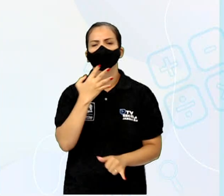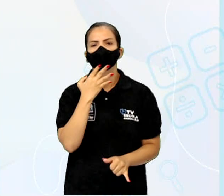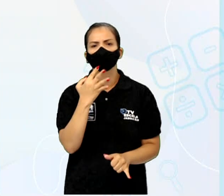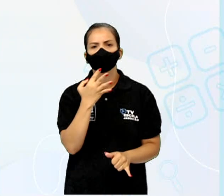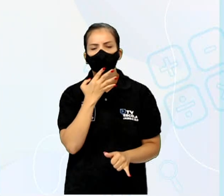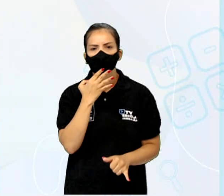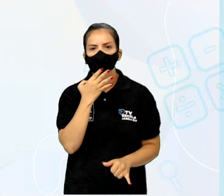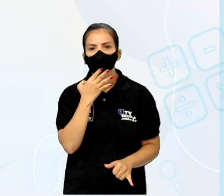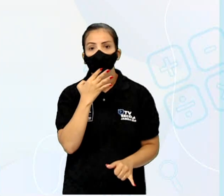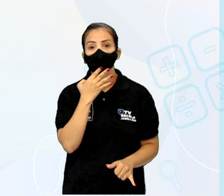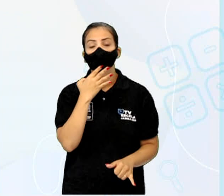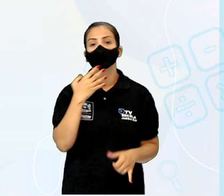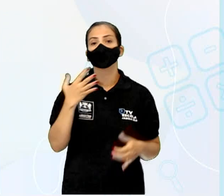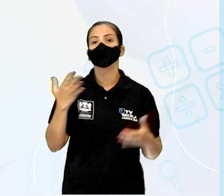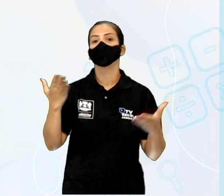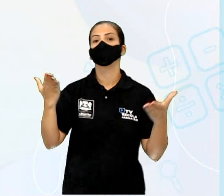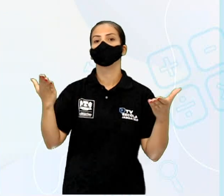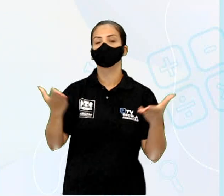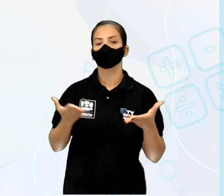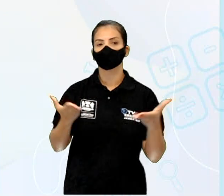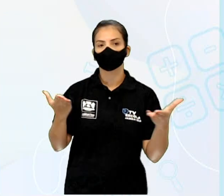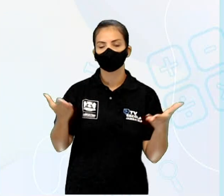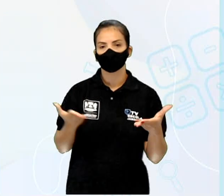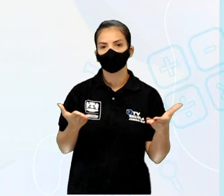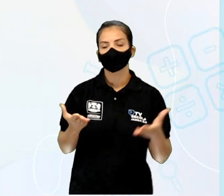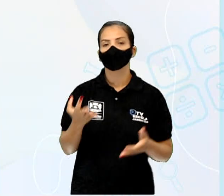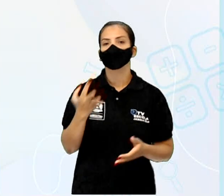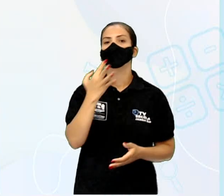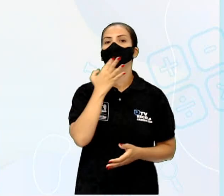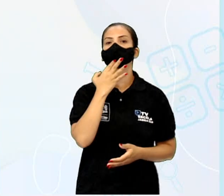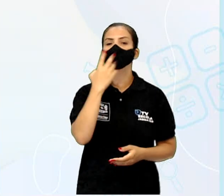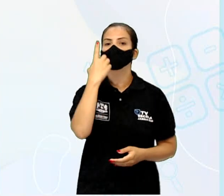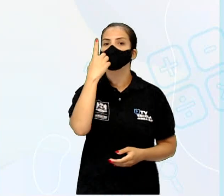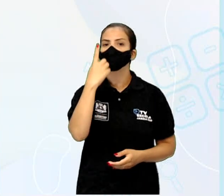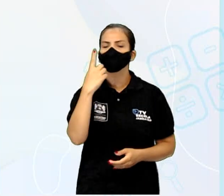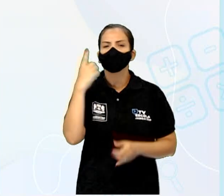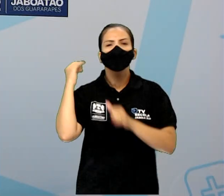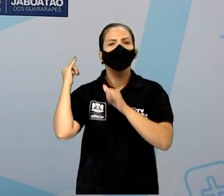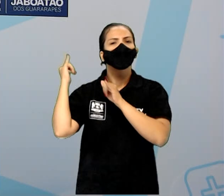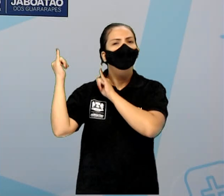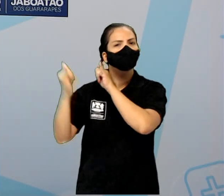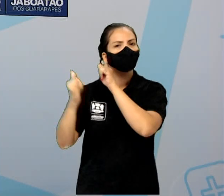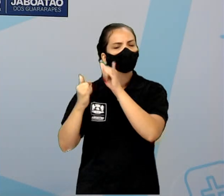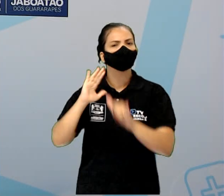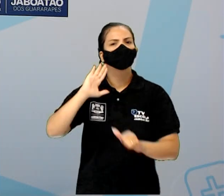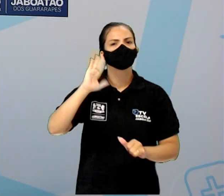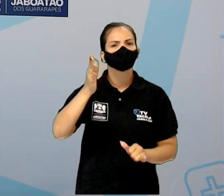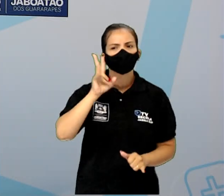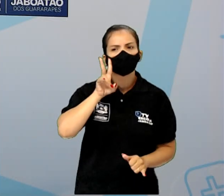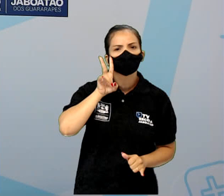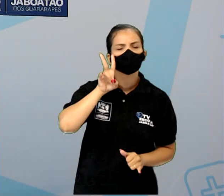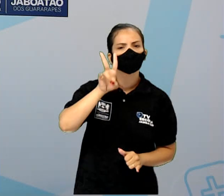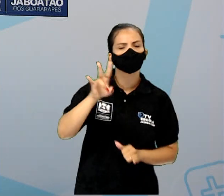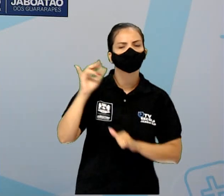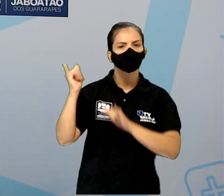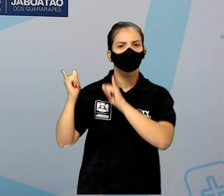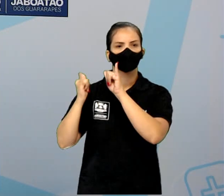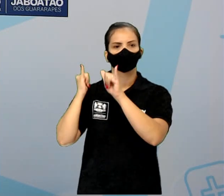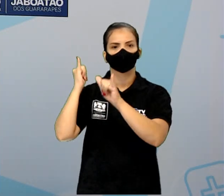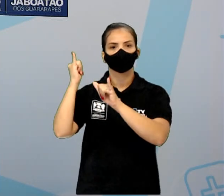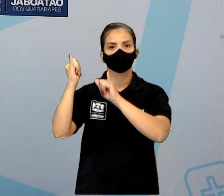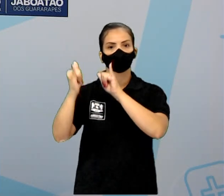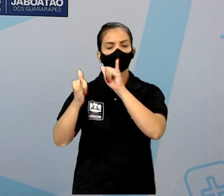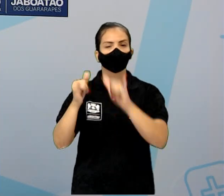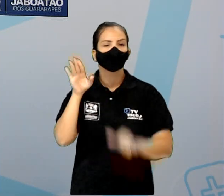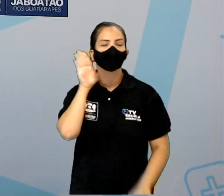lenda? A hoje, né, hoje vocês vão conhecer uma lenda, ou acho que vocês até já ouviram falar dessa lenda. A lenda